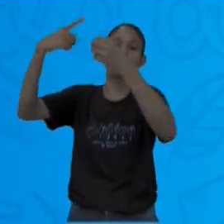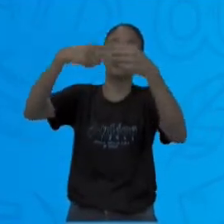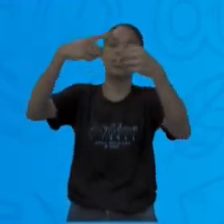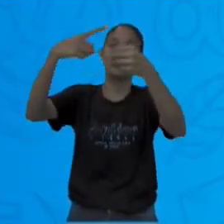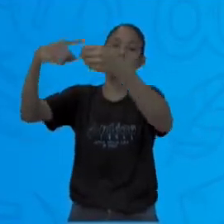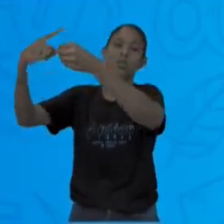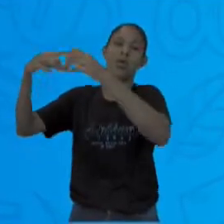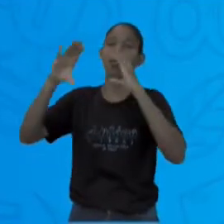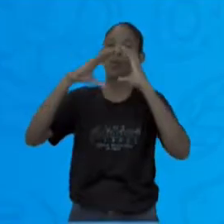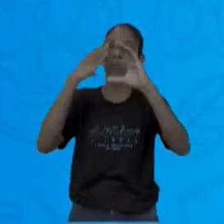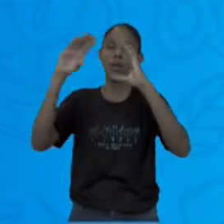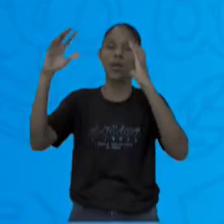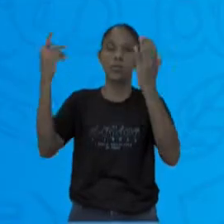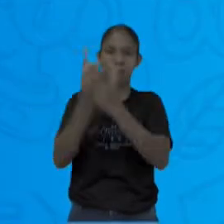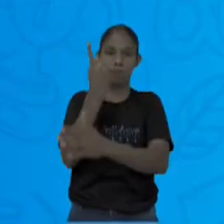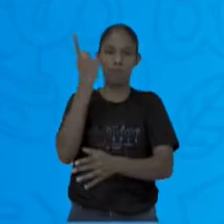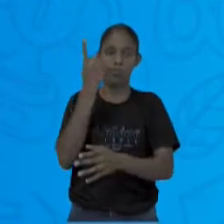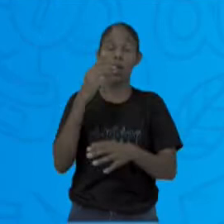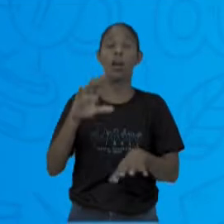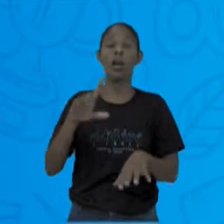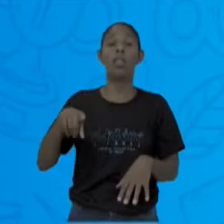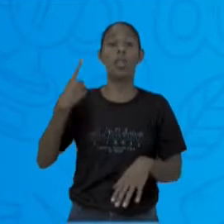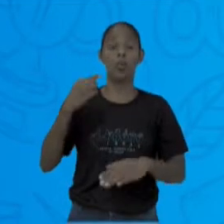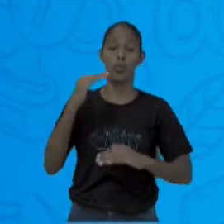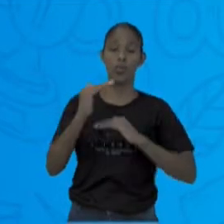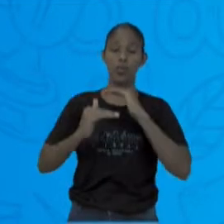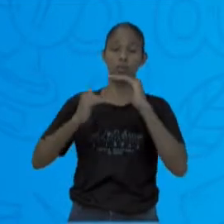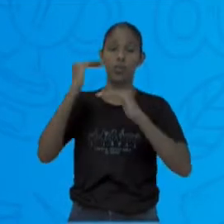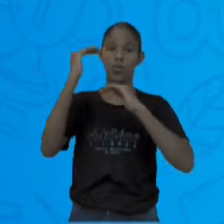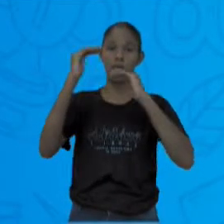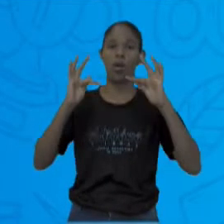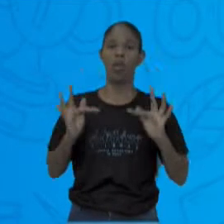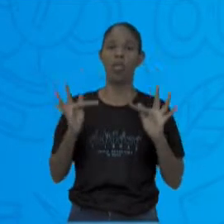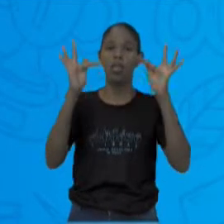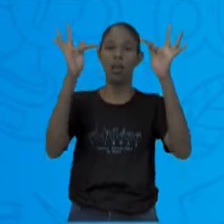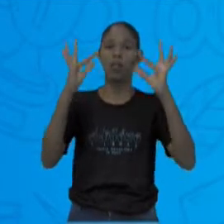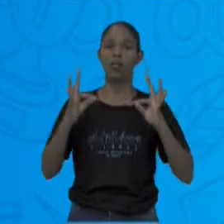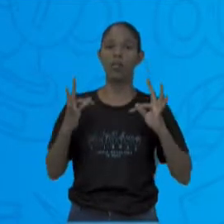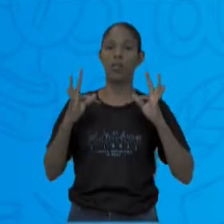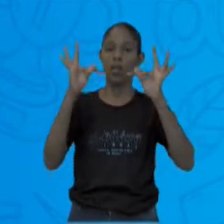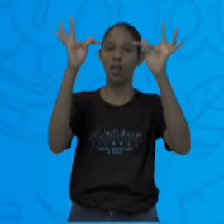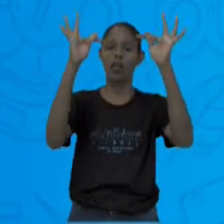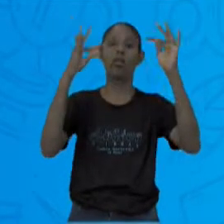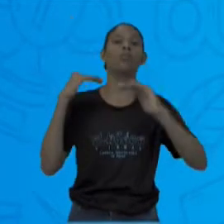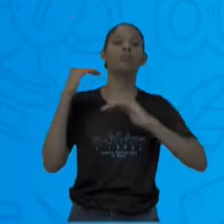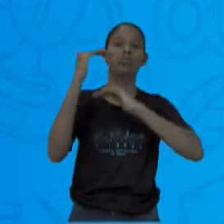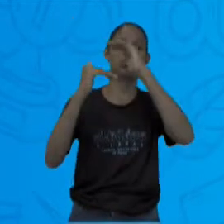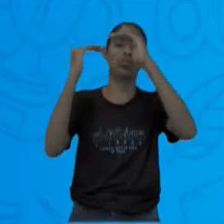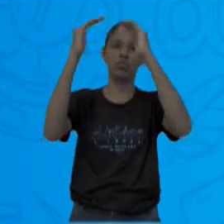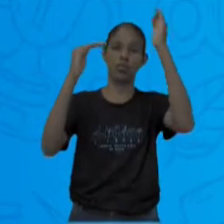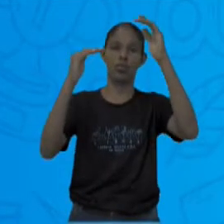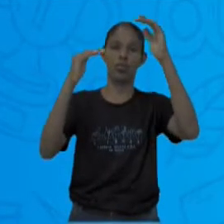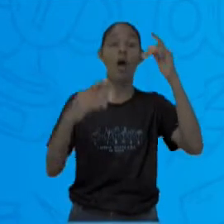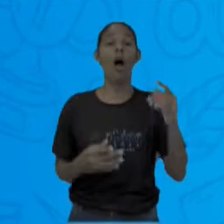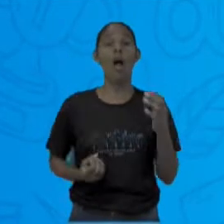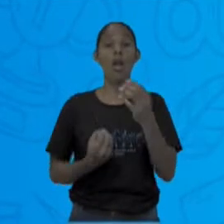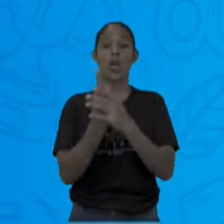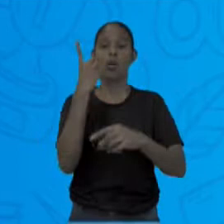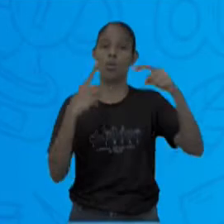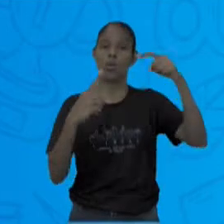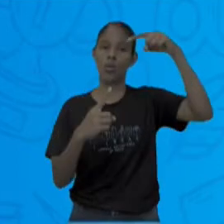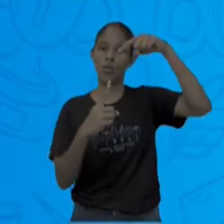Com o desenvolvimento tecnológico, os meios de comunicação foram se tornando mais eficazes. O